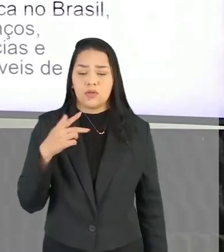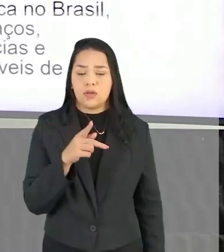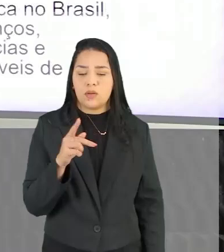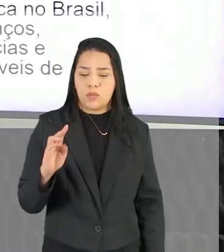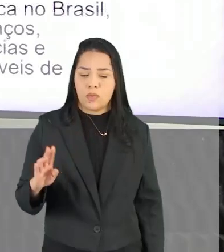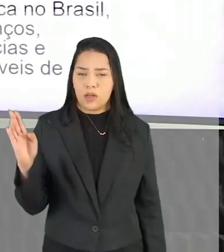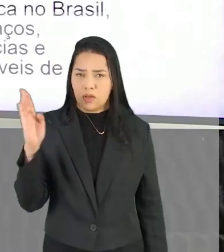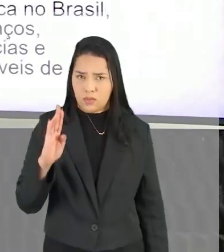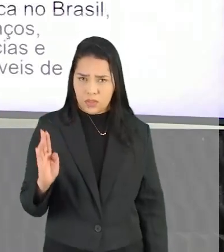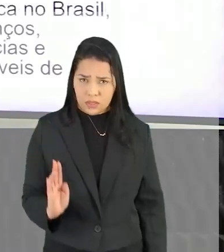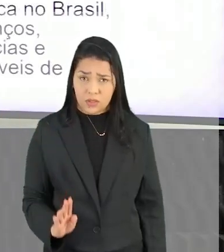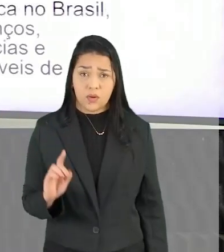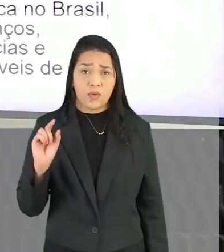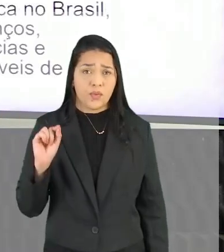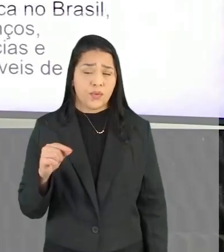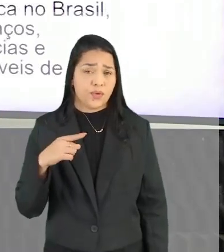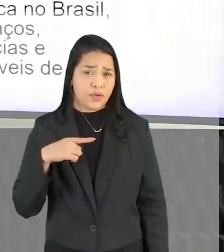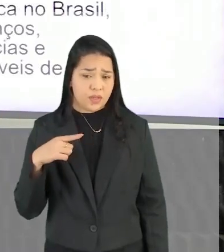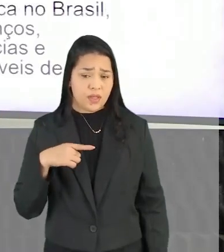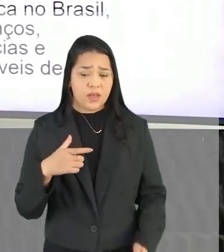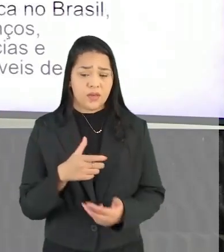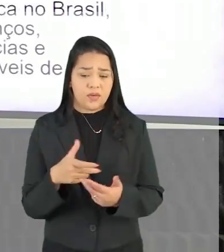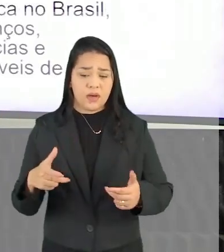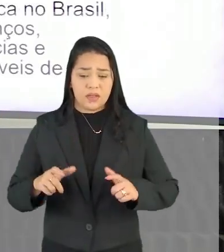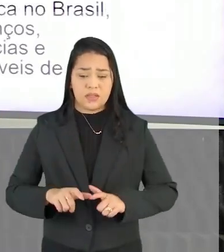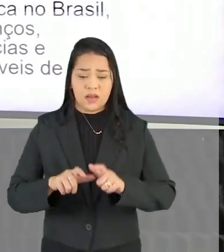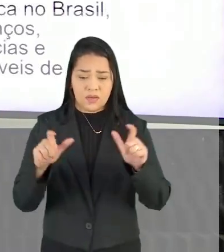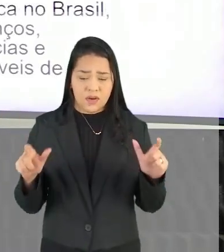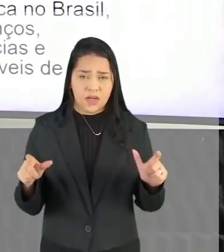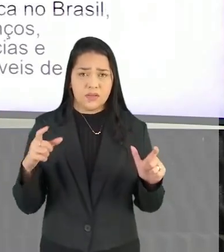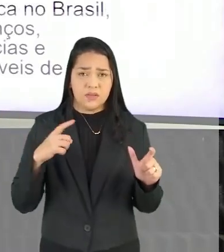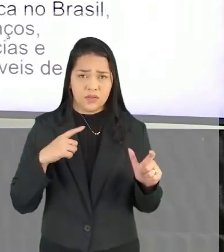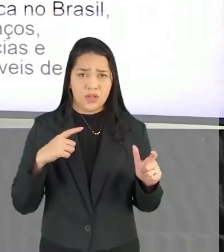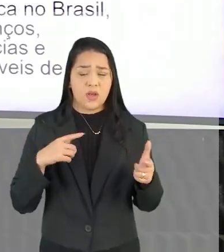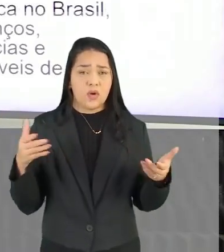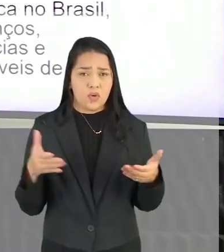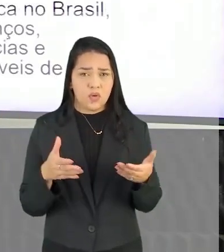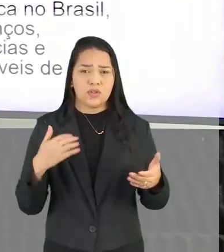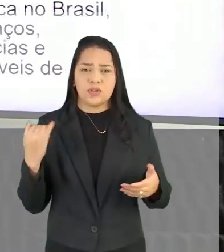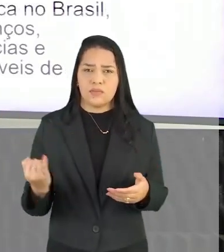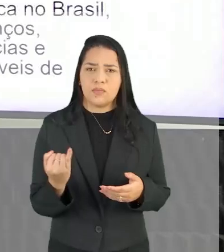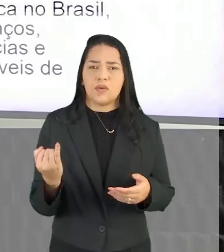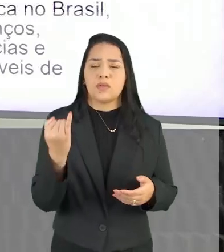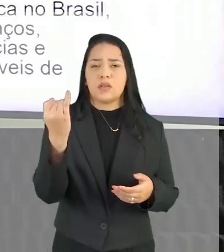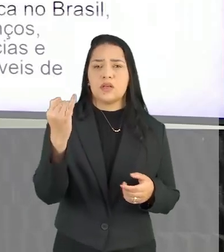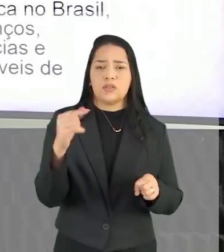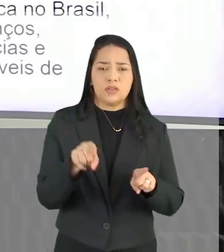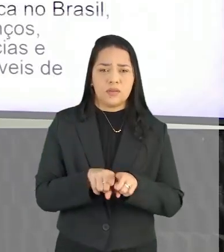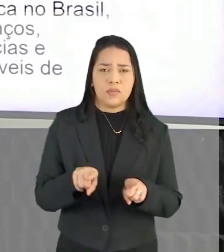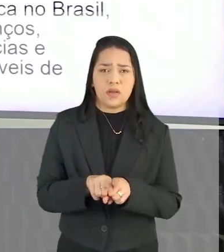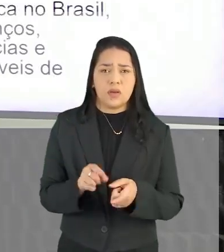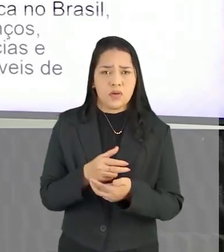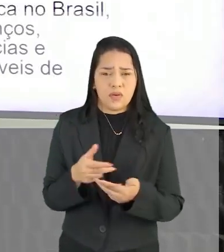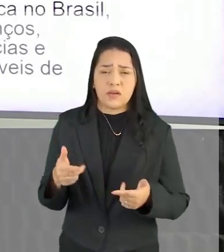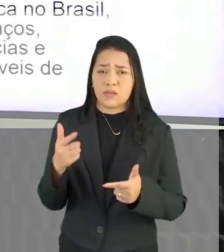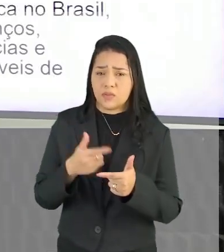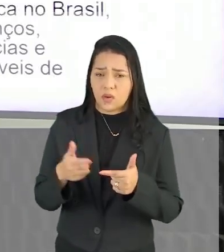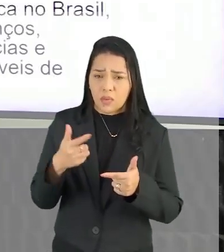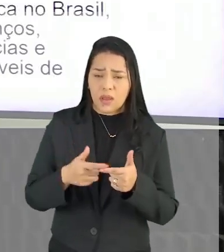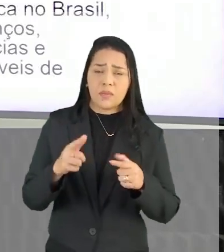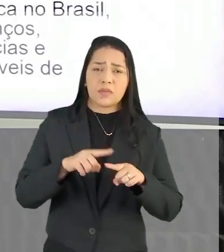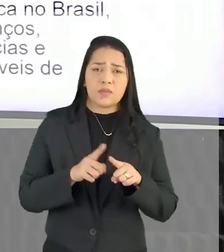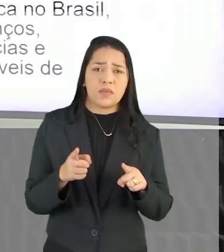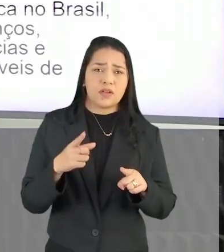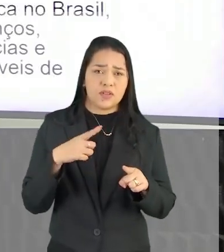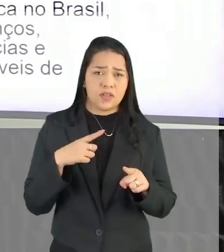Brasil Que apesar dos indiscutíveis avanços A gente tem muita coisa Hoje importante Mesmo com vários problemas Mas a gente tem